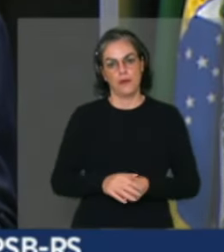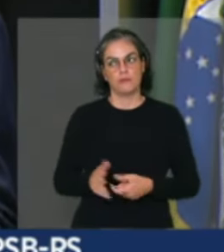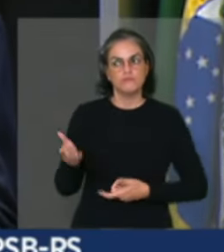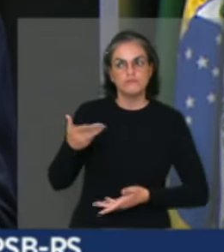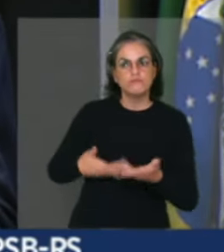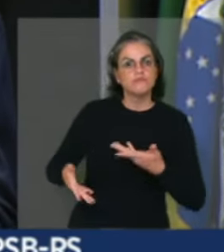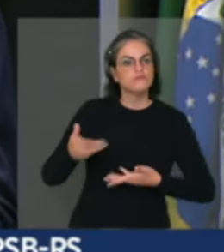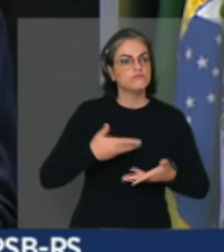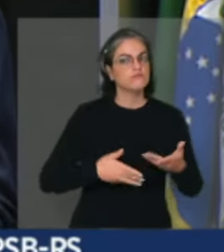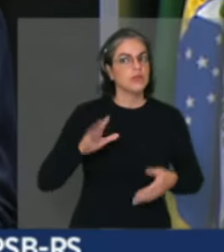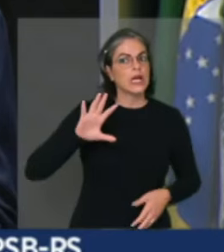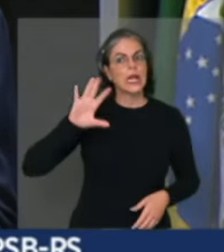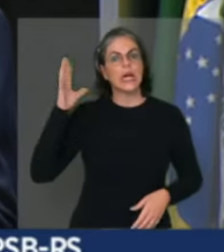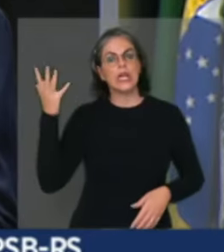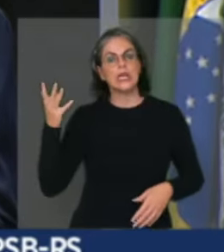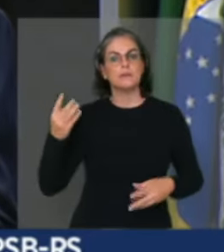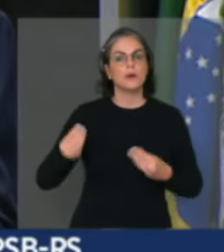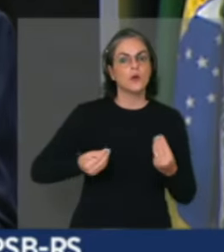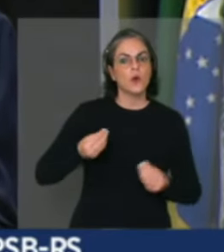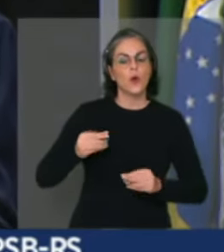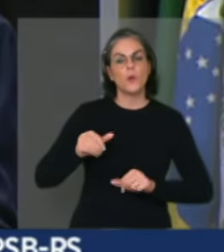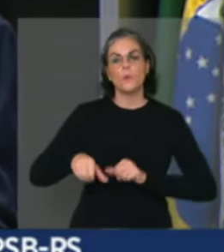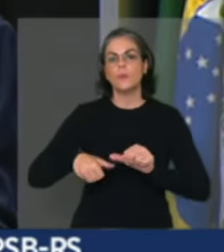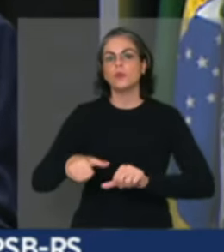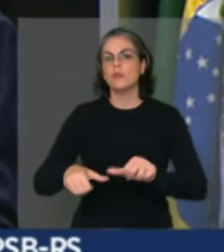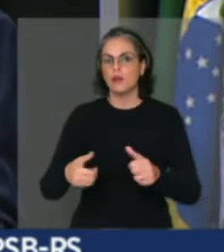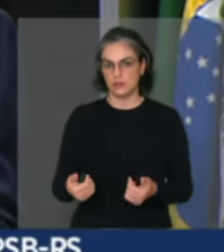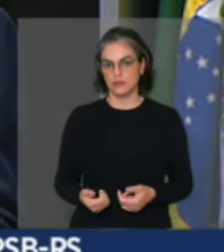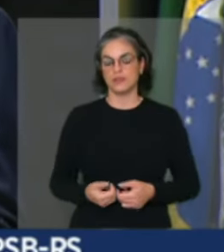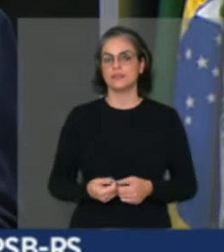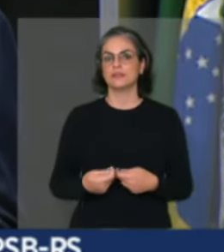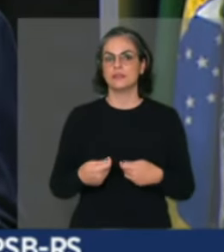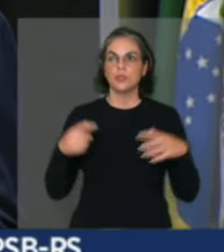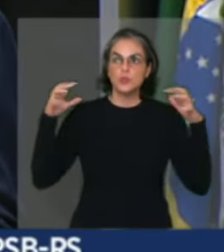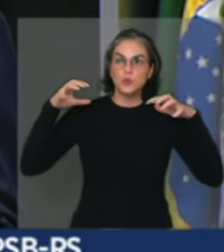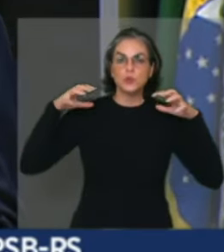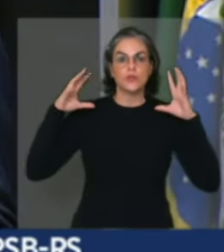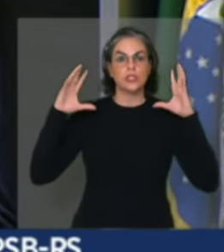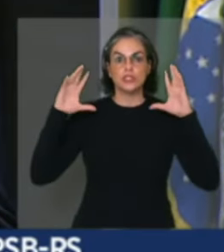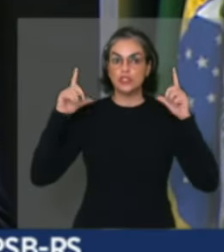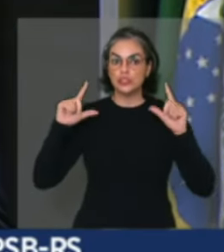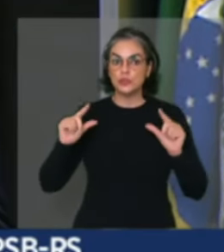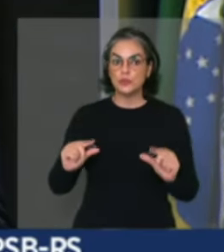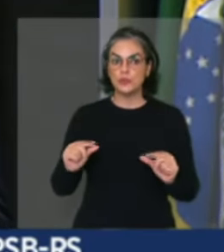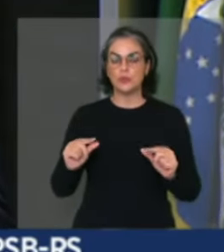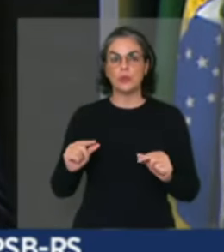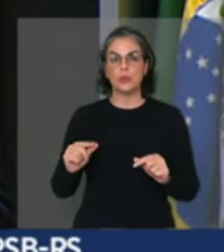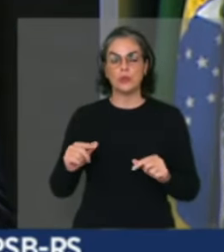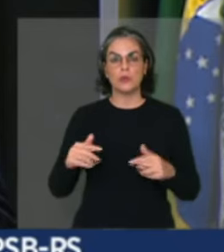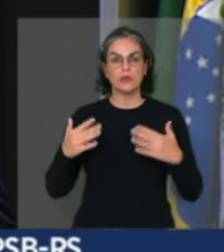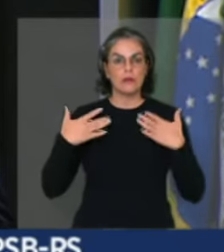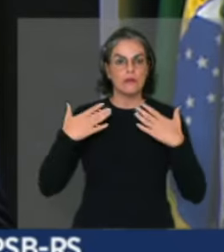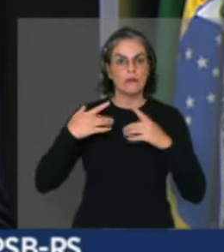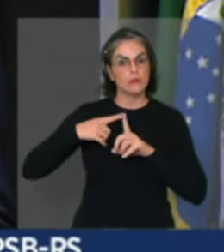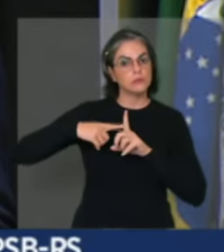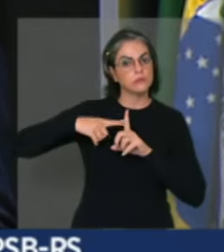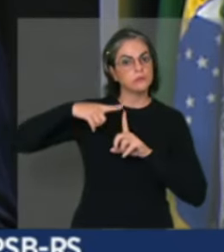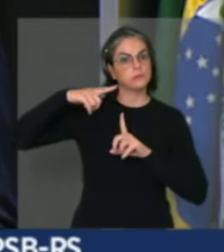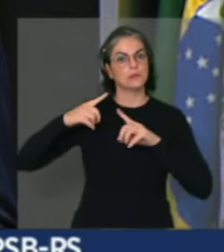efeitos das mudanças climáticas na redução das chuvas e o aumento da temperatura atmosférica.